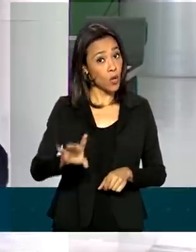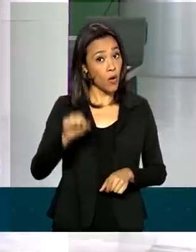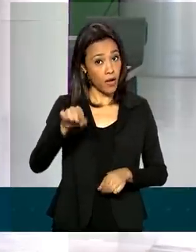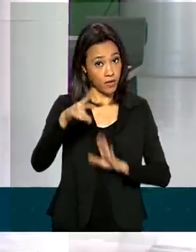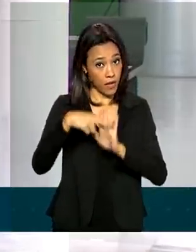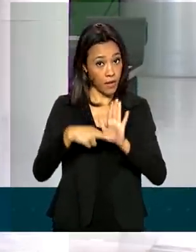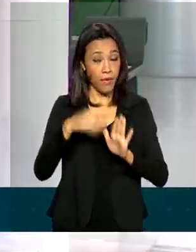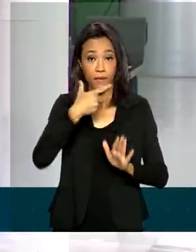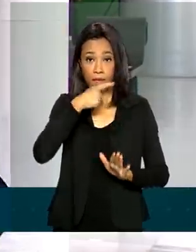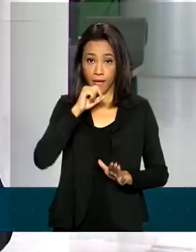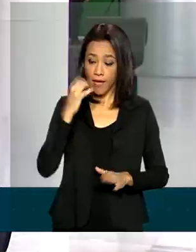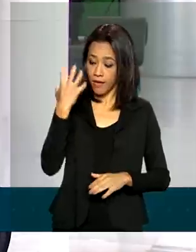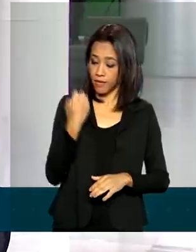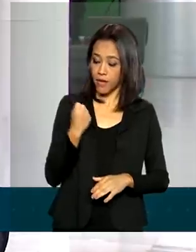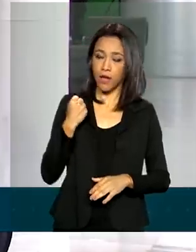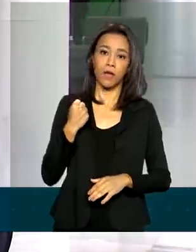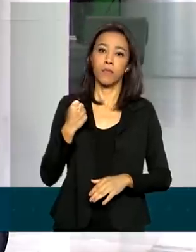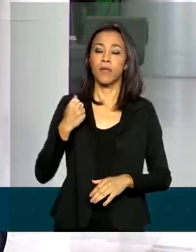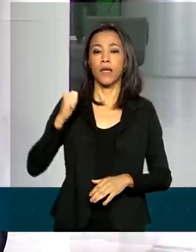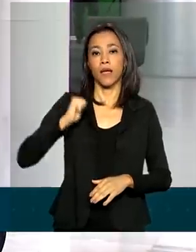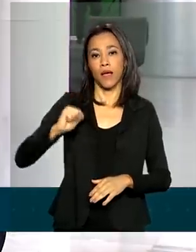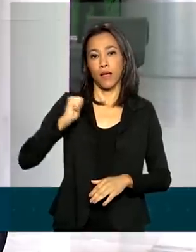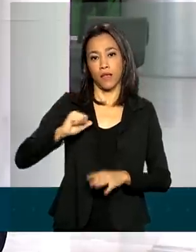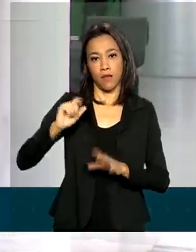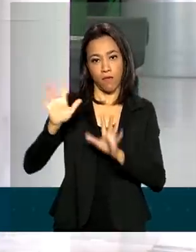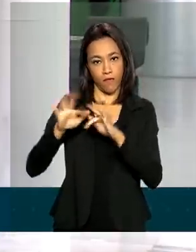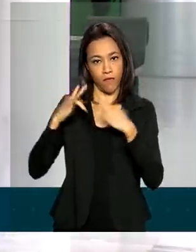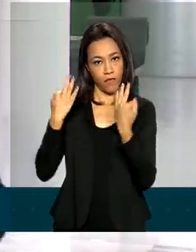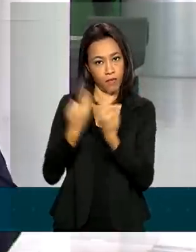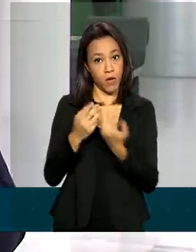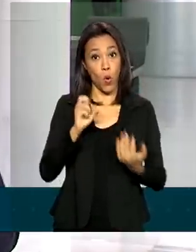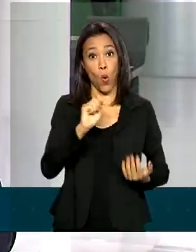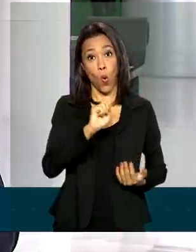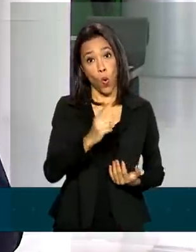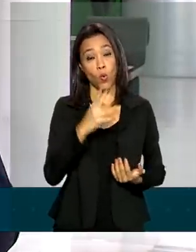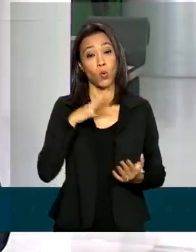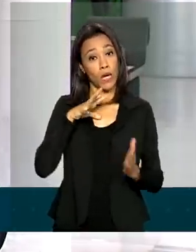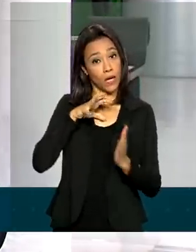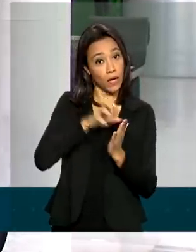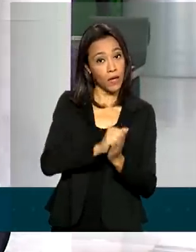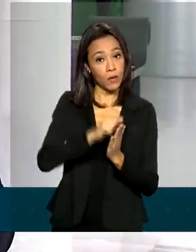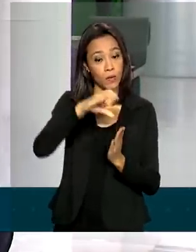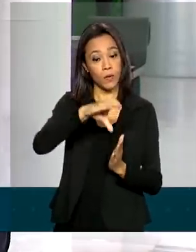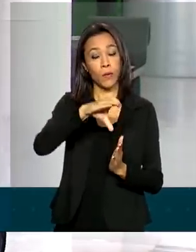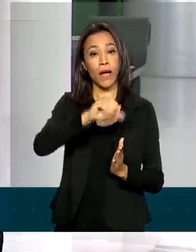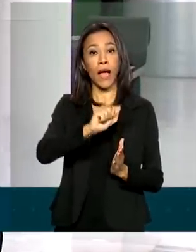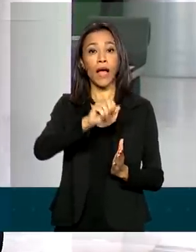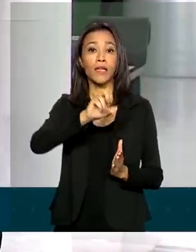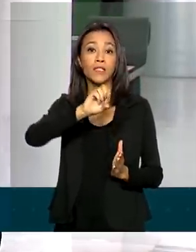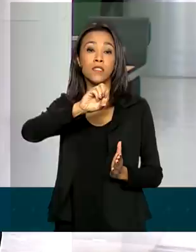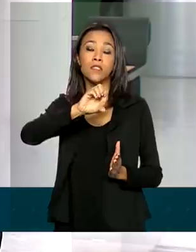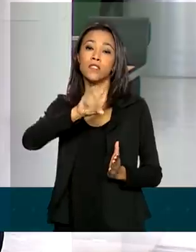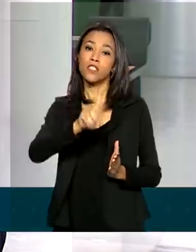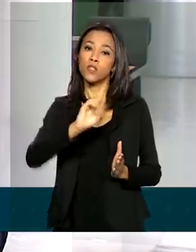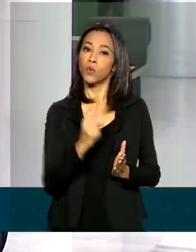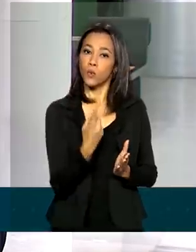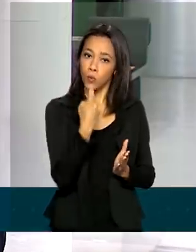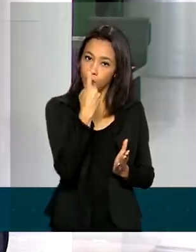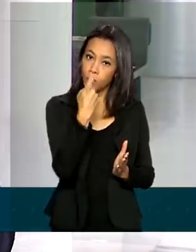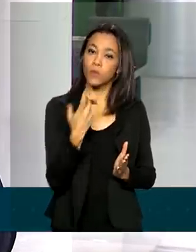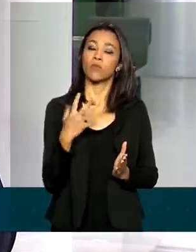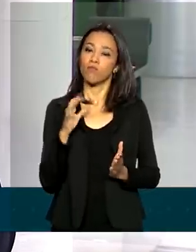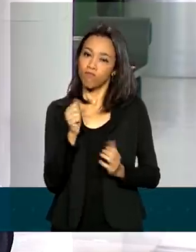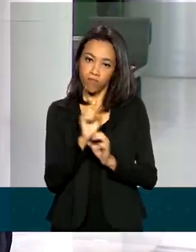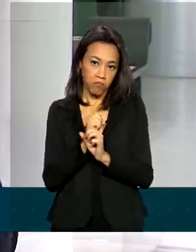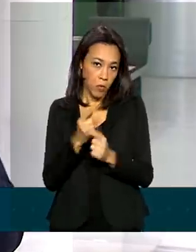já recebe o Bolsa Família ou já está cadastrado no Cadastro Único, não precisa escrever. Isso só vale para os outros trabalhadores, para quem é